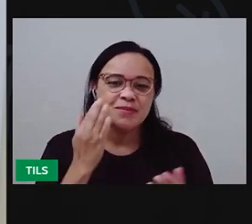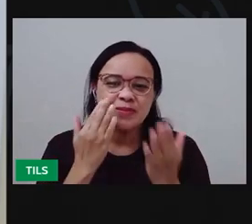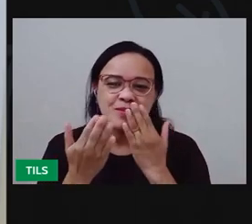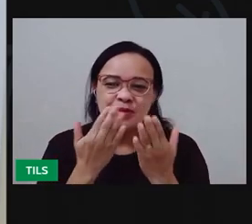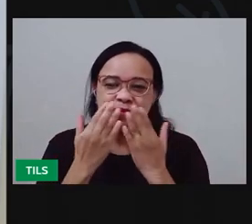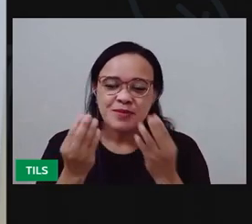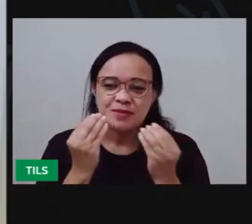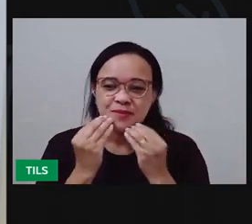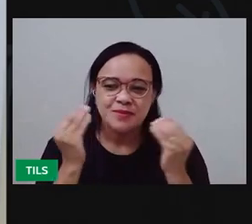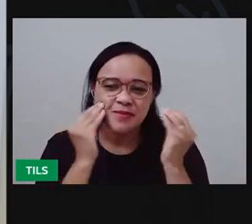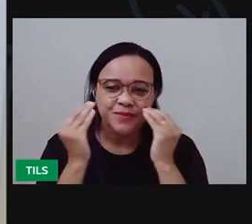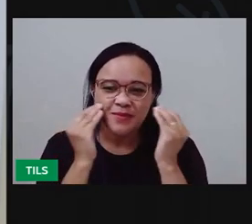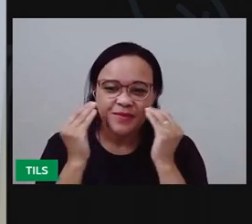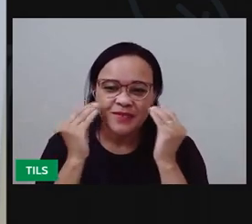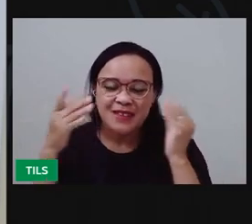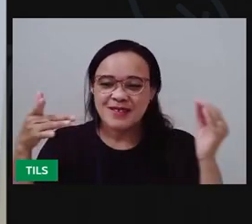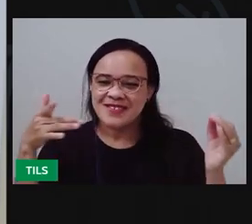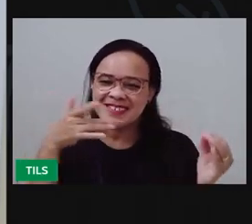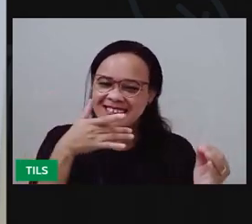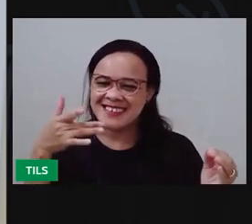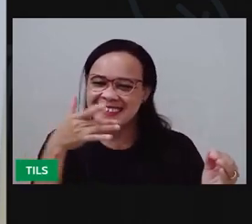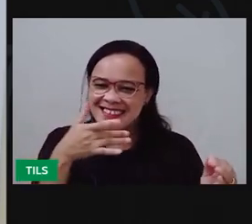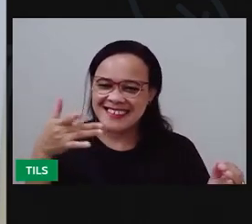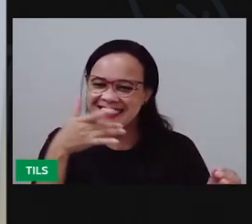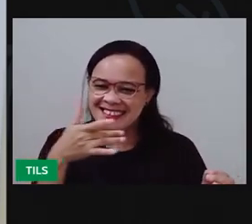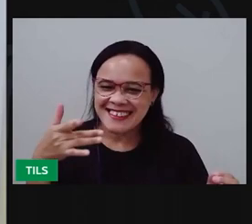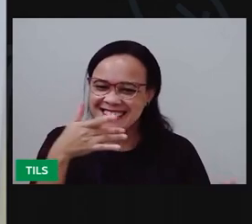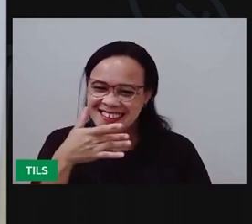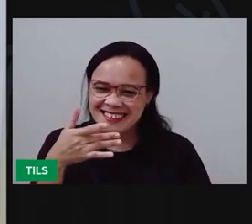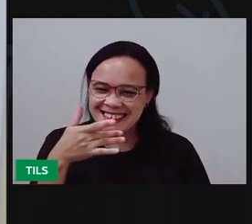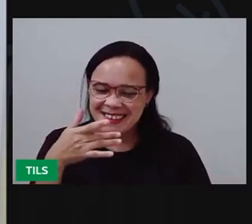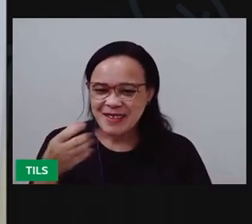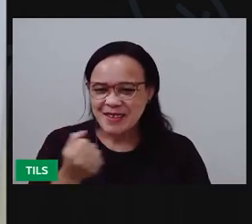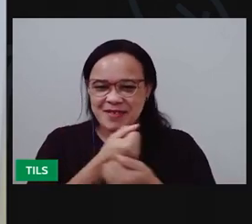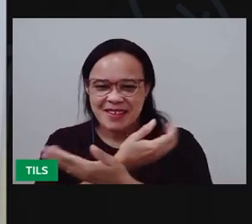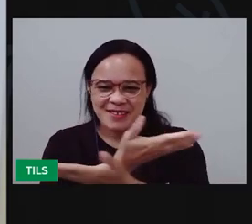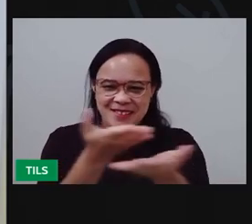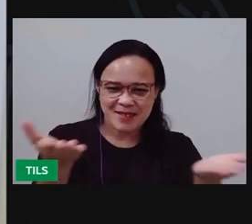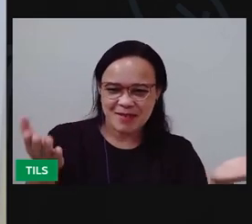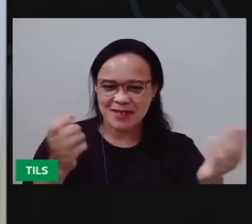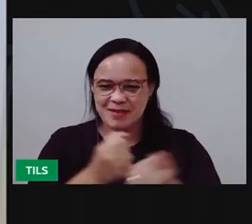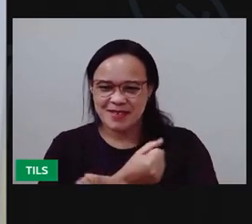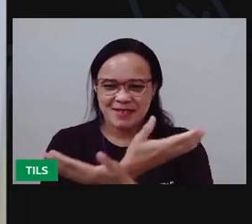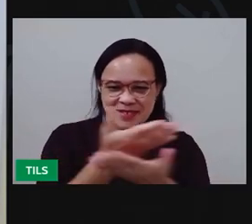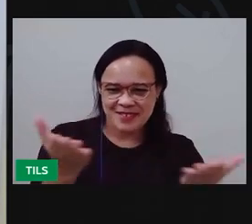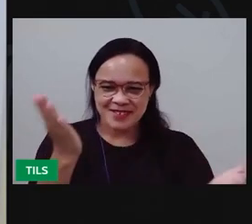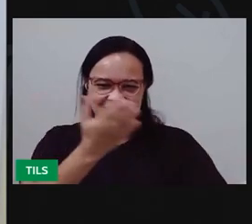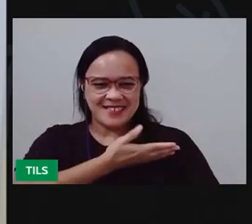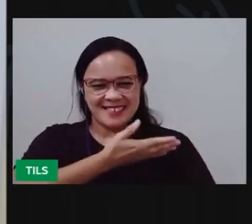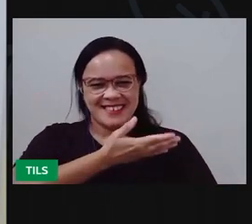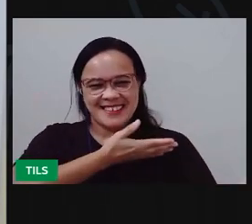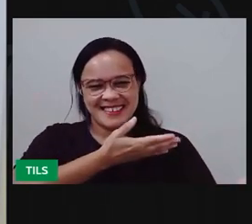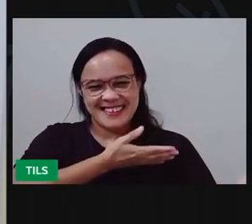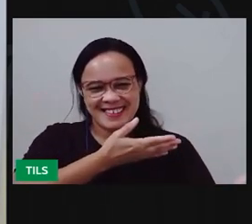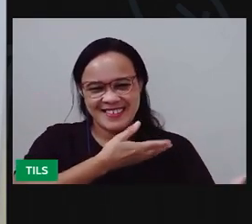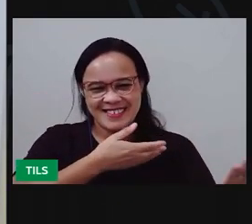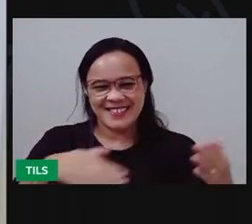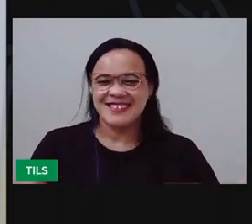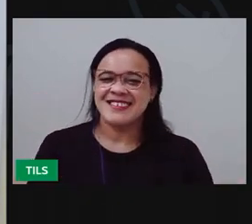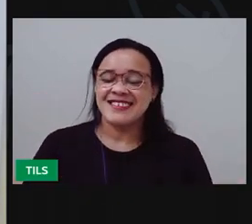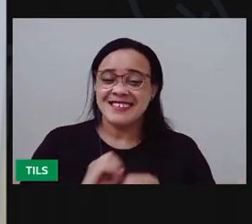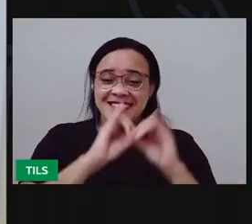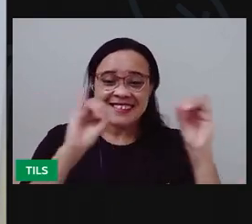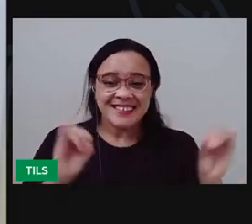Manda um beijinho bem gostosinho para você, para você, meu amiguinho!